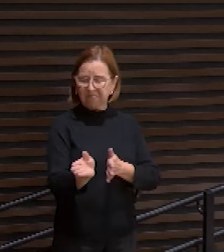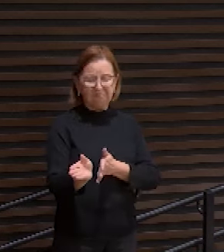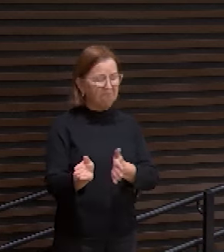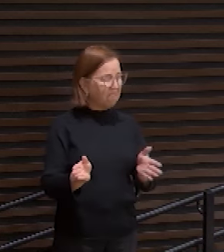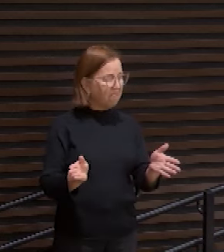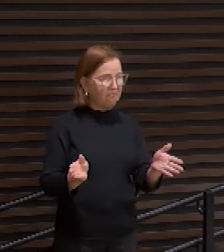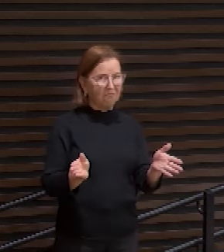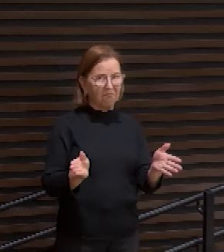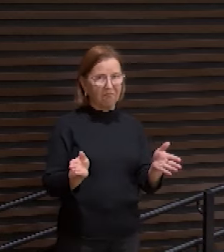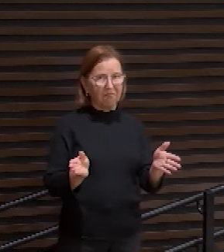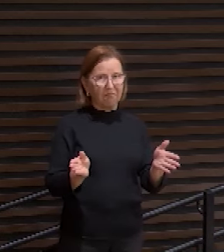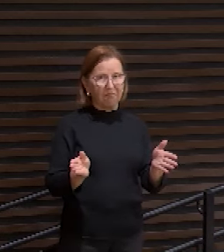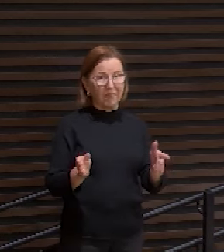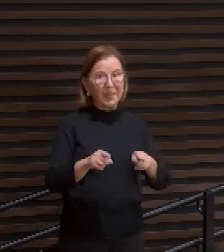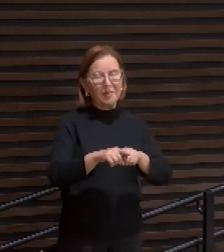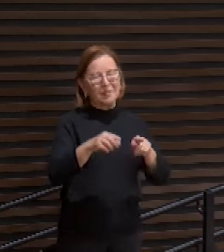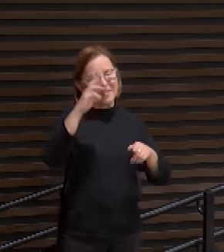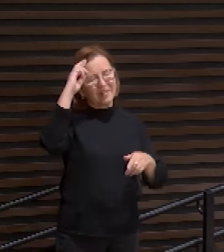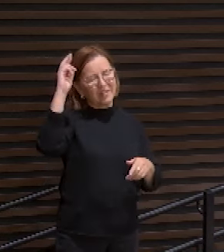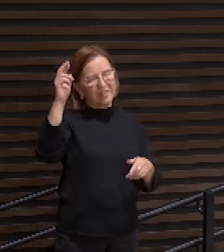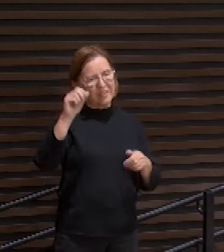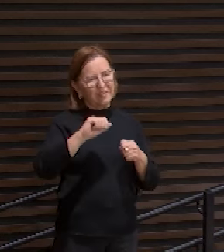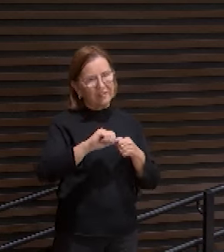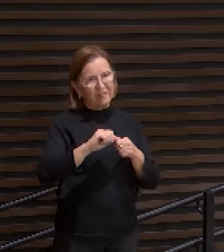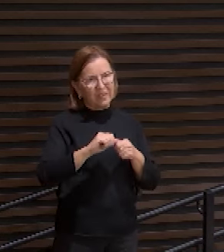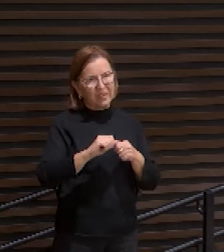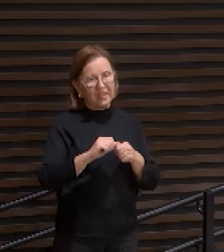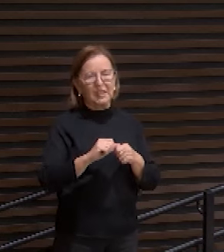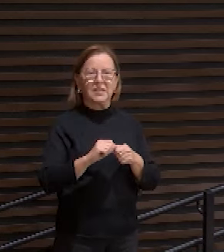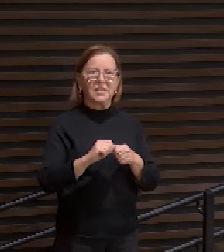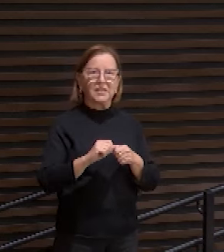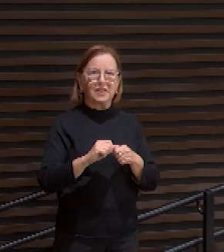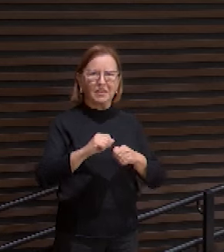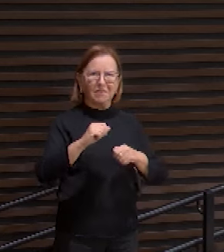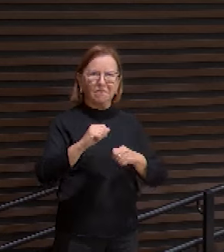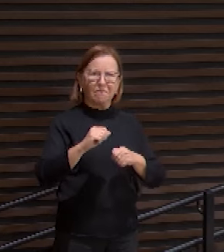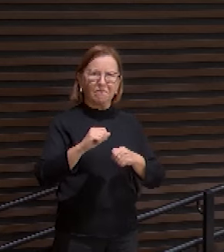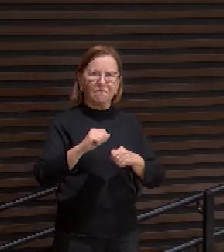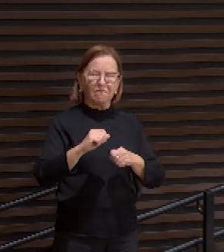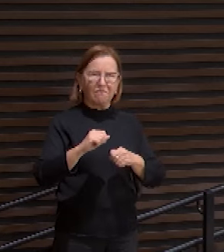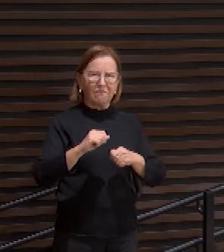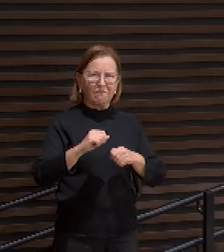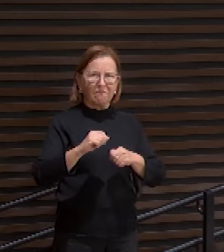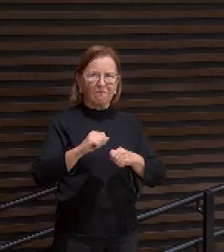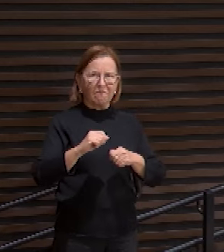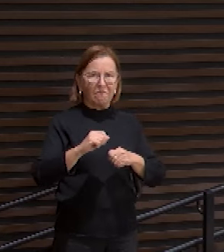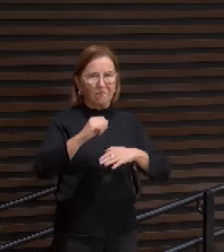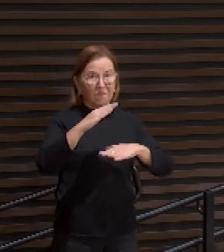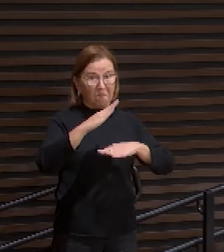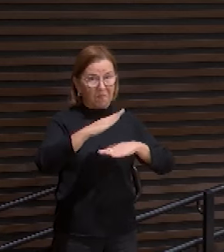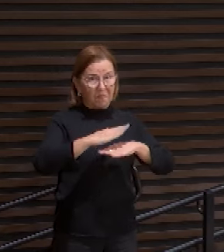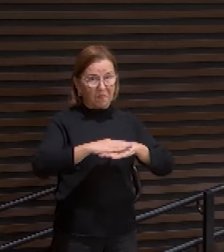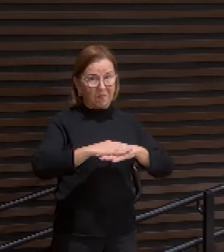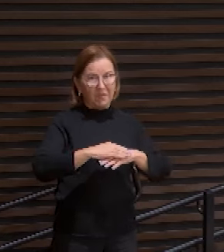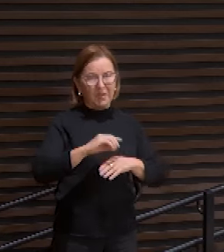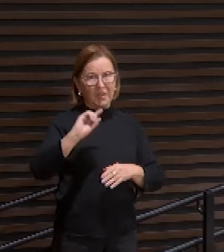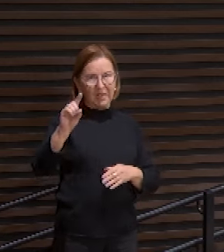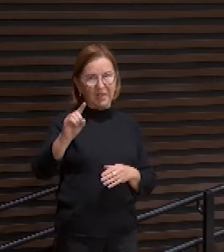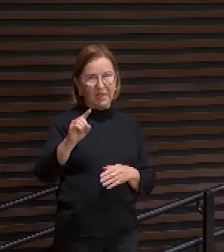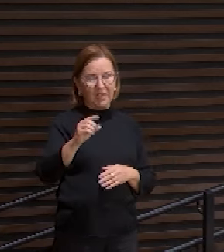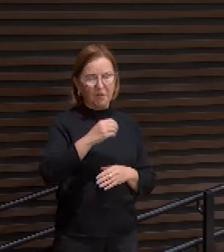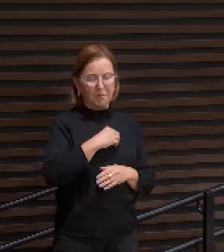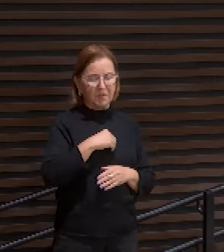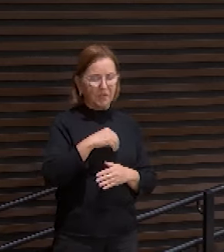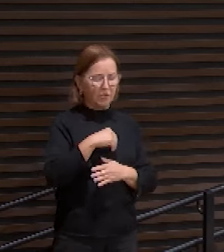caminho. Mas o Senhor fez cair sobre ele a iniquidade de nós todos. Ele foi oprimido e